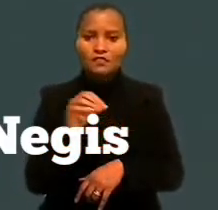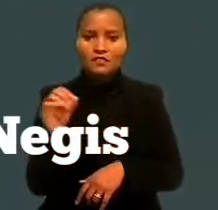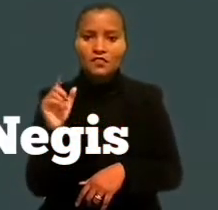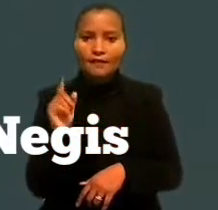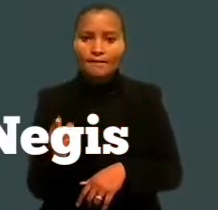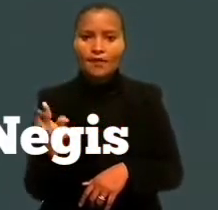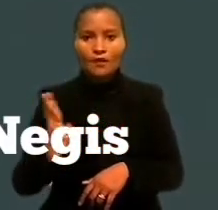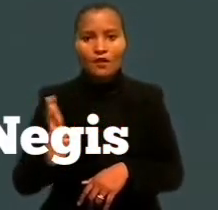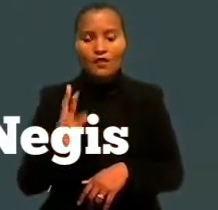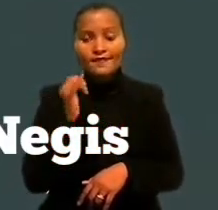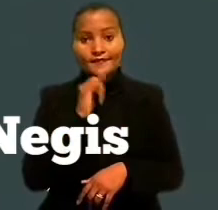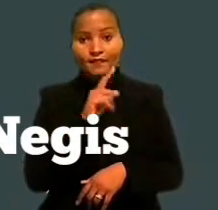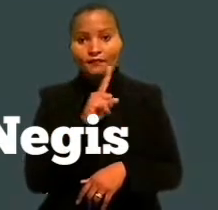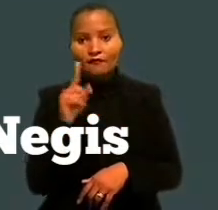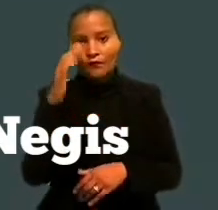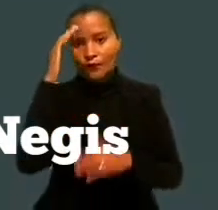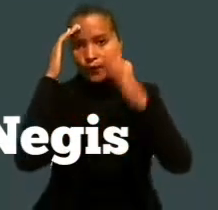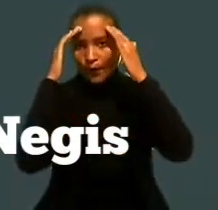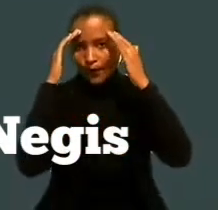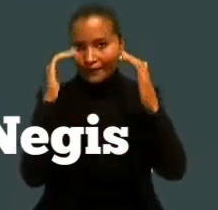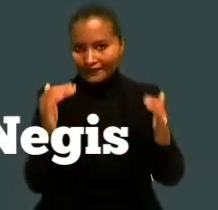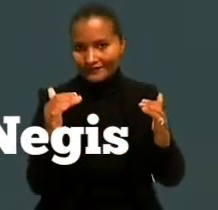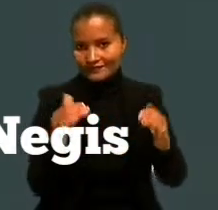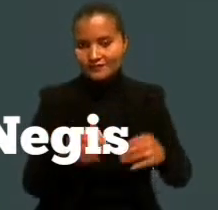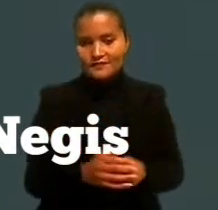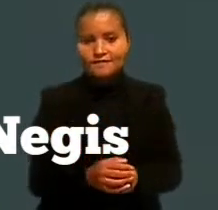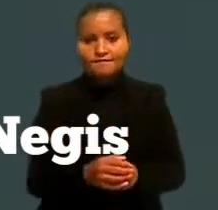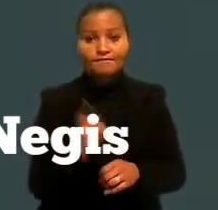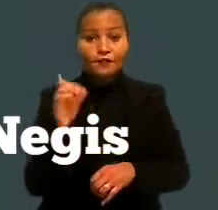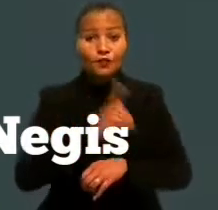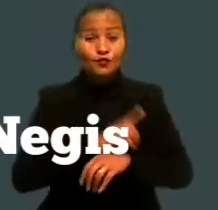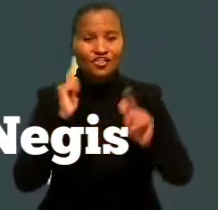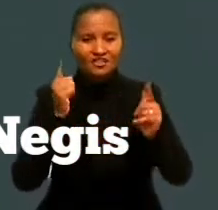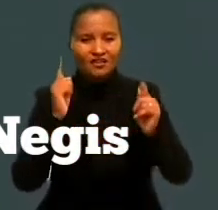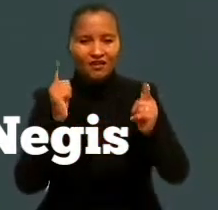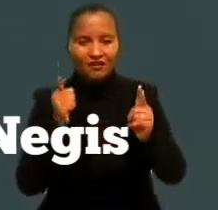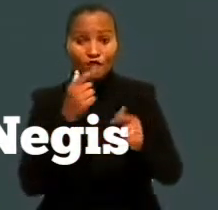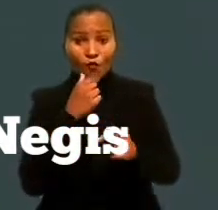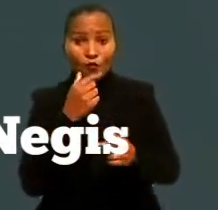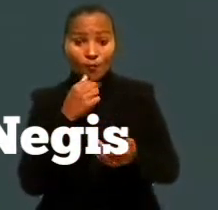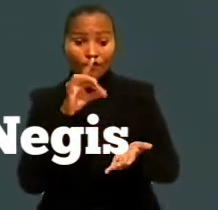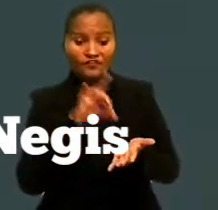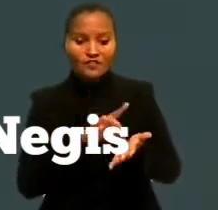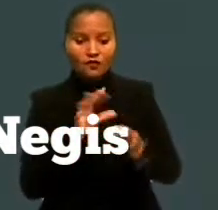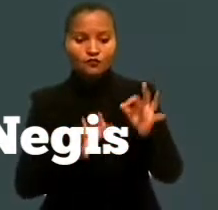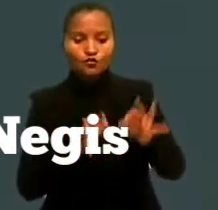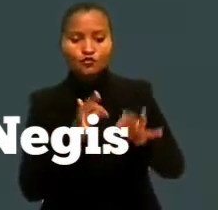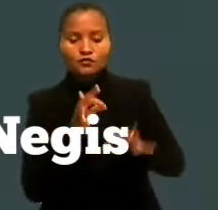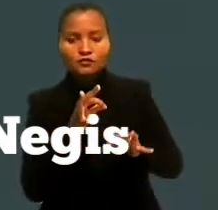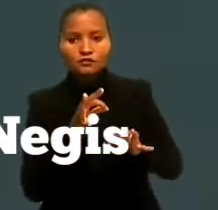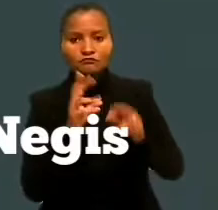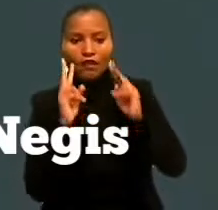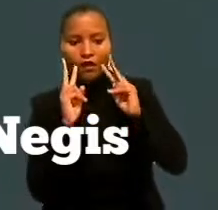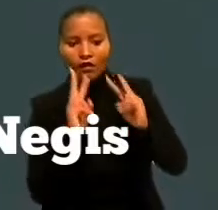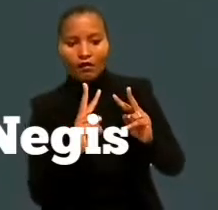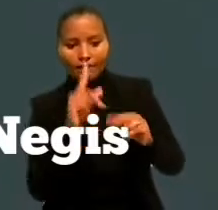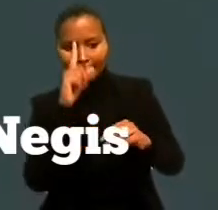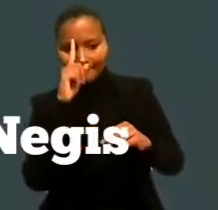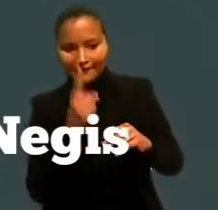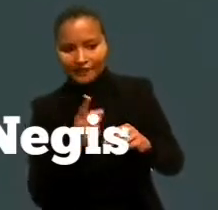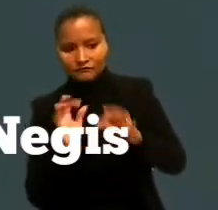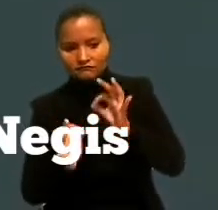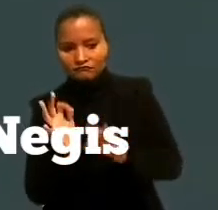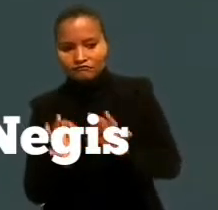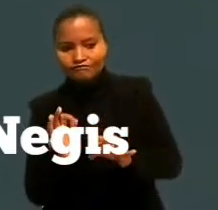em caso de descumprimento das orientações. No dia da greve, o oficial de justiça avaliou que a determinação judicial